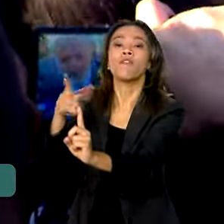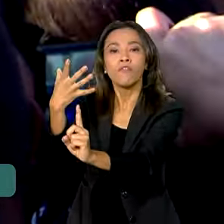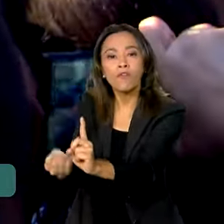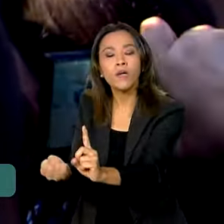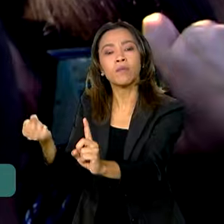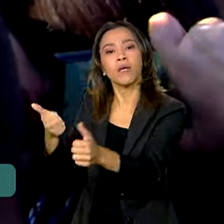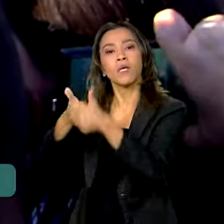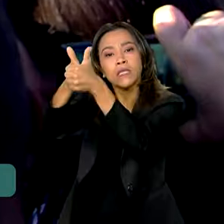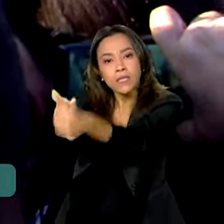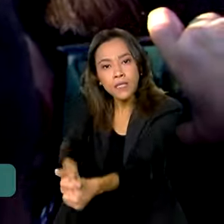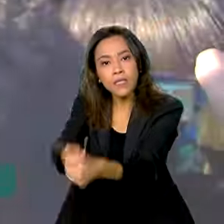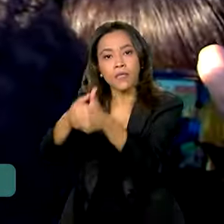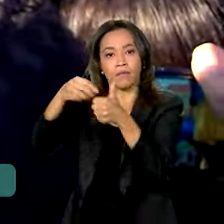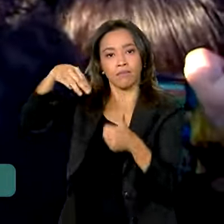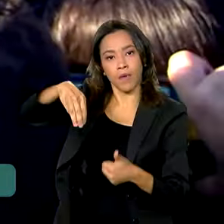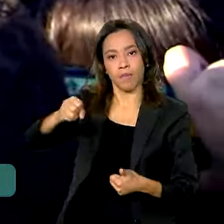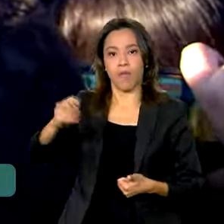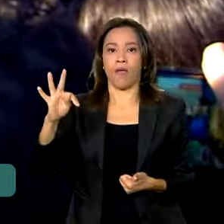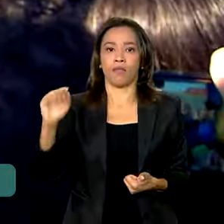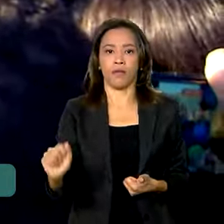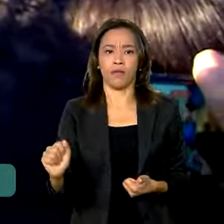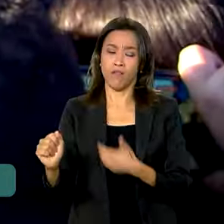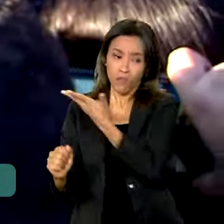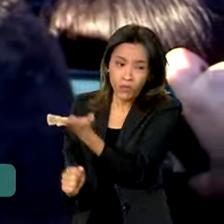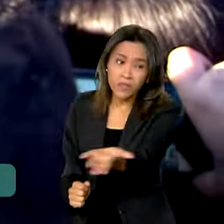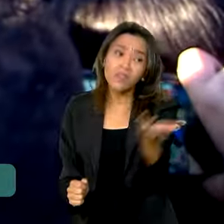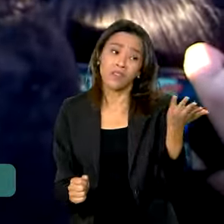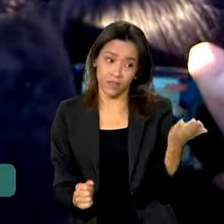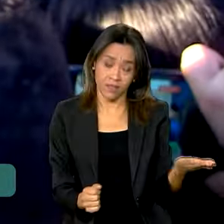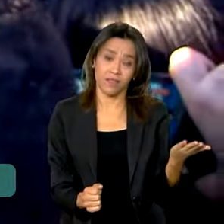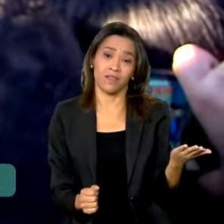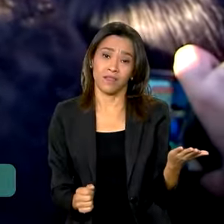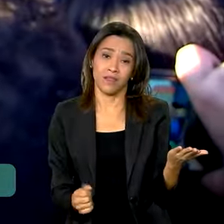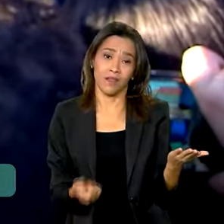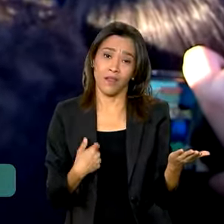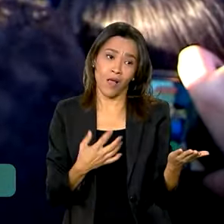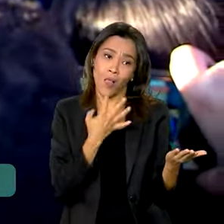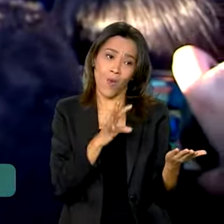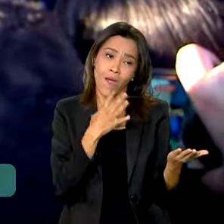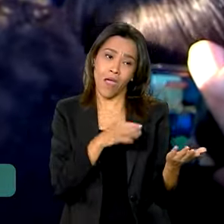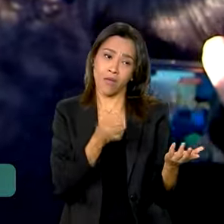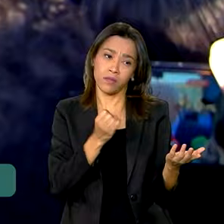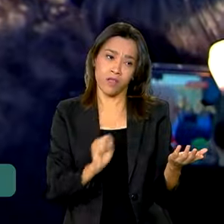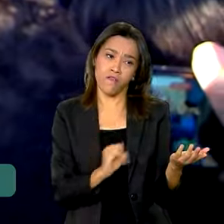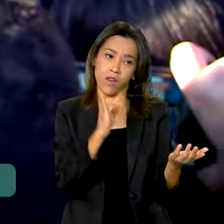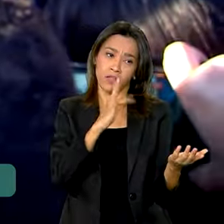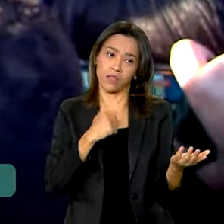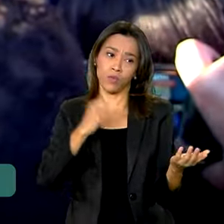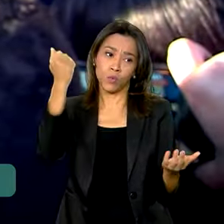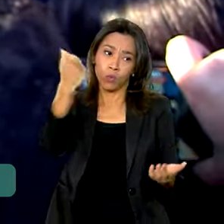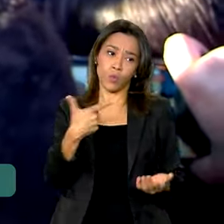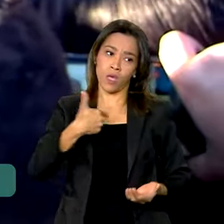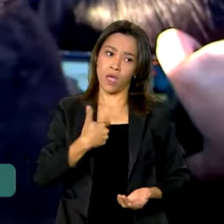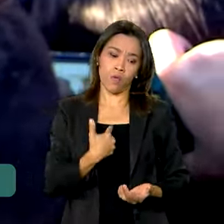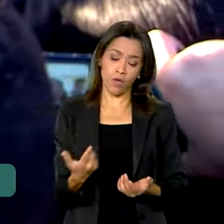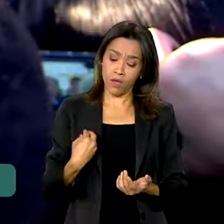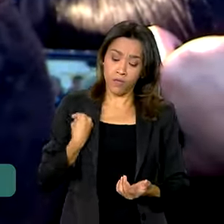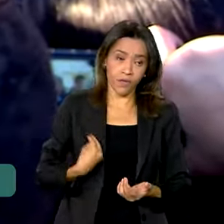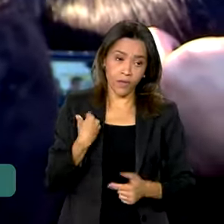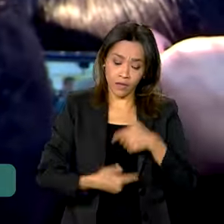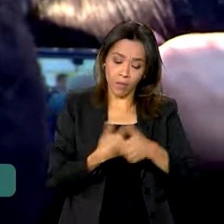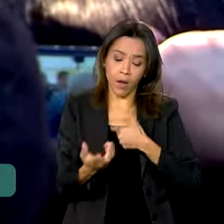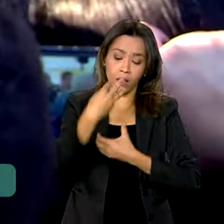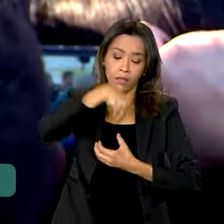com 1,5 a mais e 1,5 a menos. Nenhum de vocês conhece inflação como eu, porque eu vivi dentro de uma fábrica com inflação